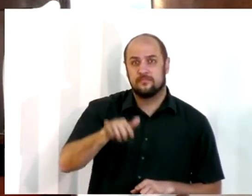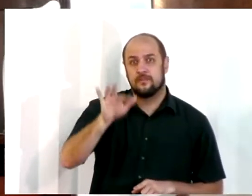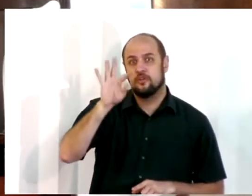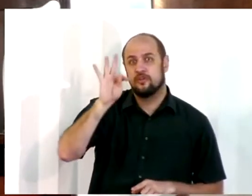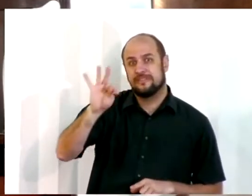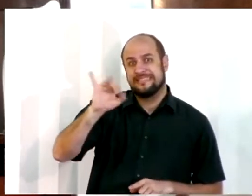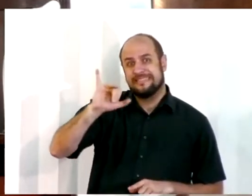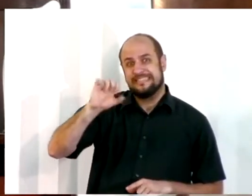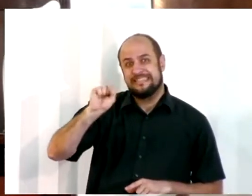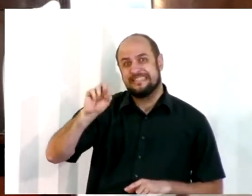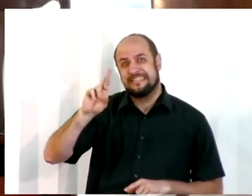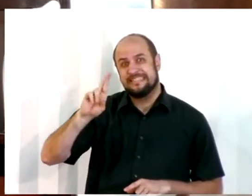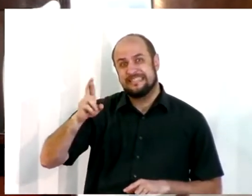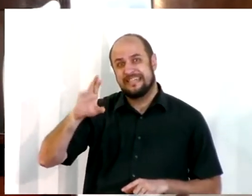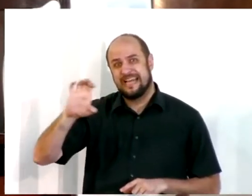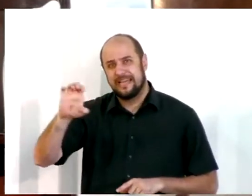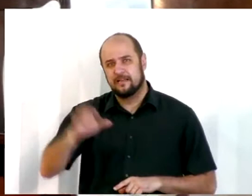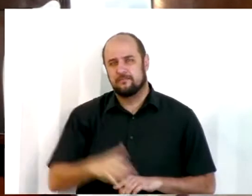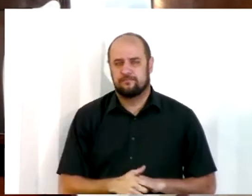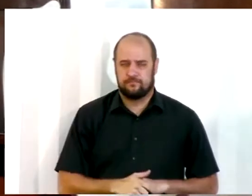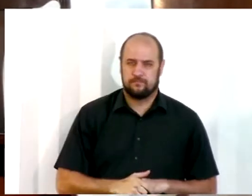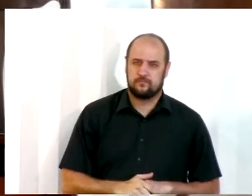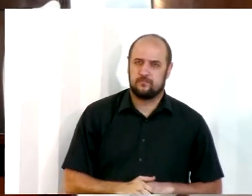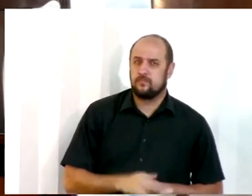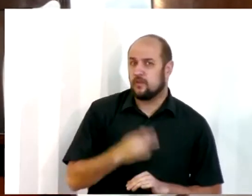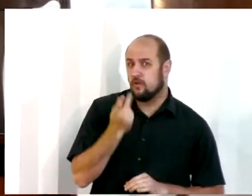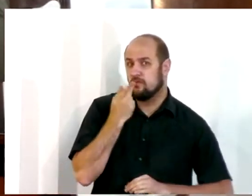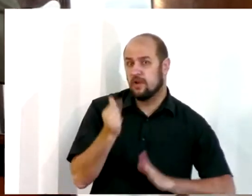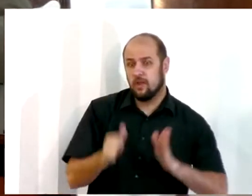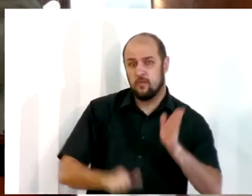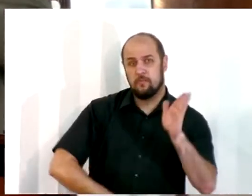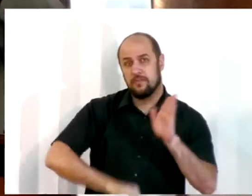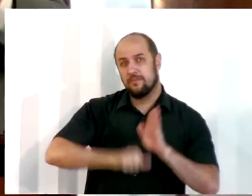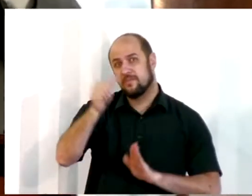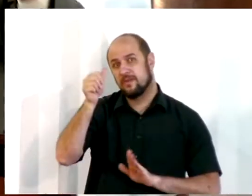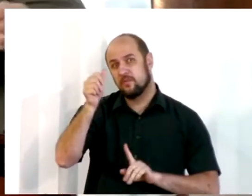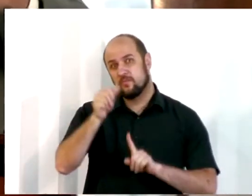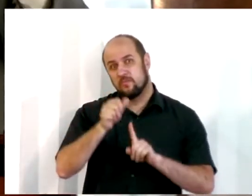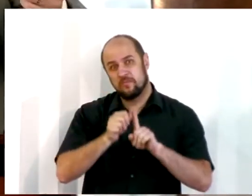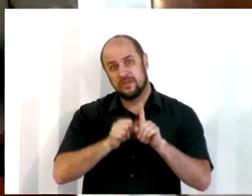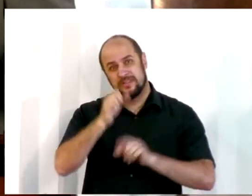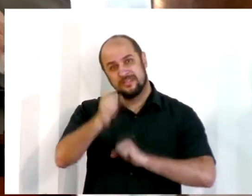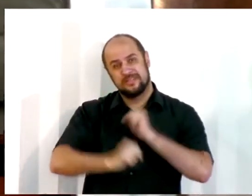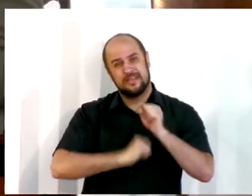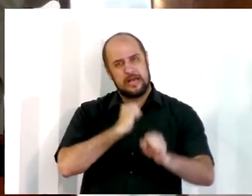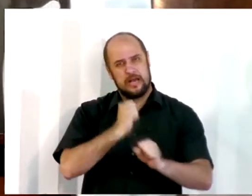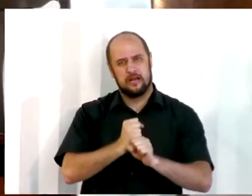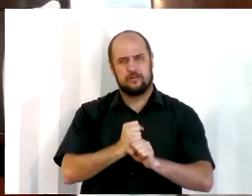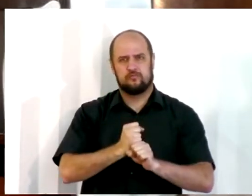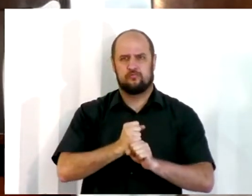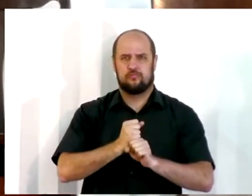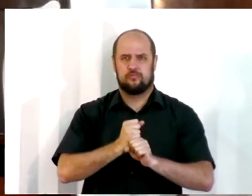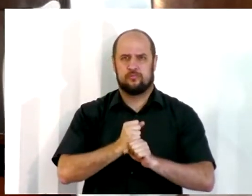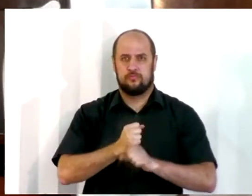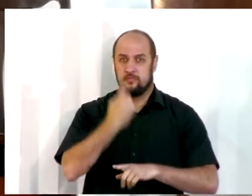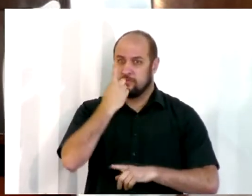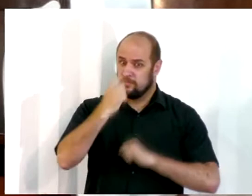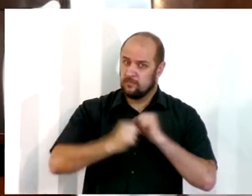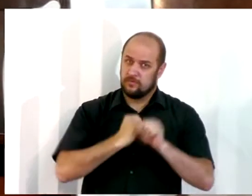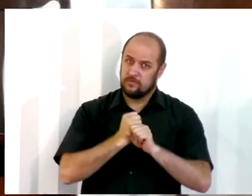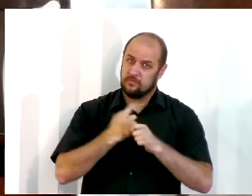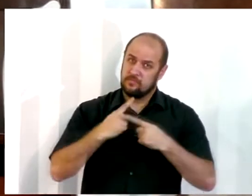calendário hebraico, ele é considerado o primeiro mês do ano civil do povo hebreu. Mas é o